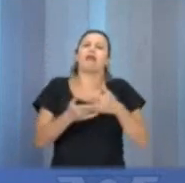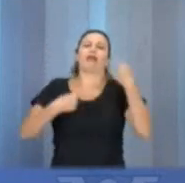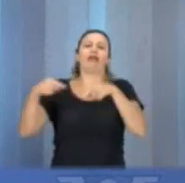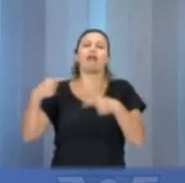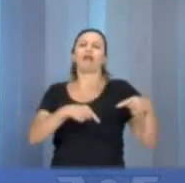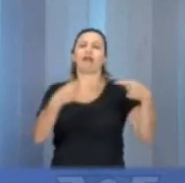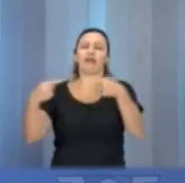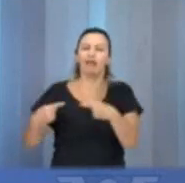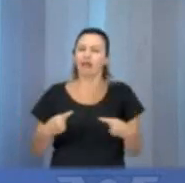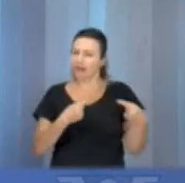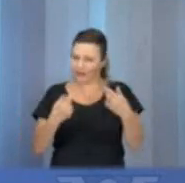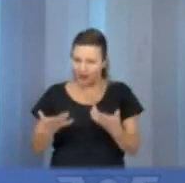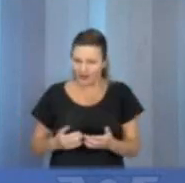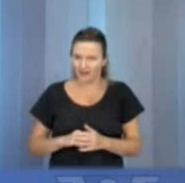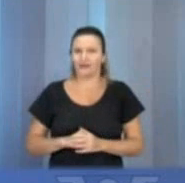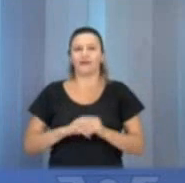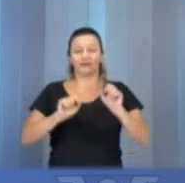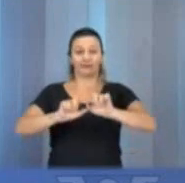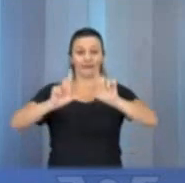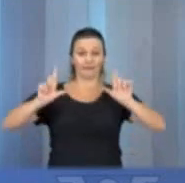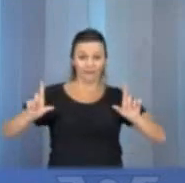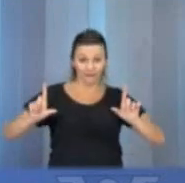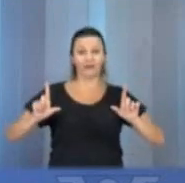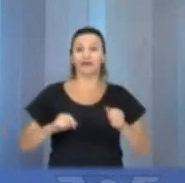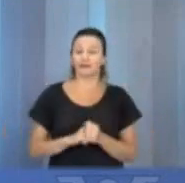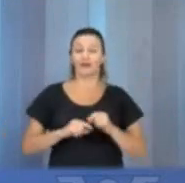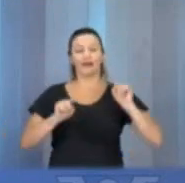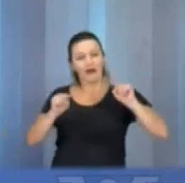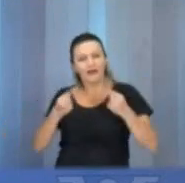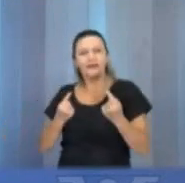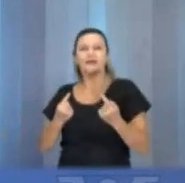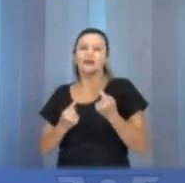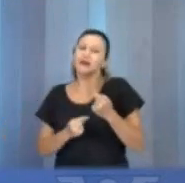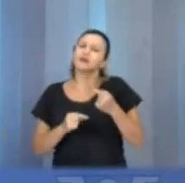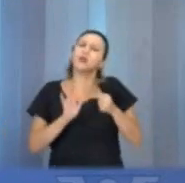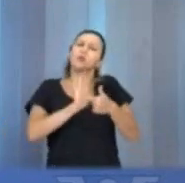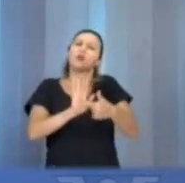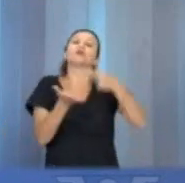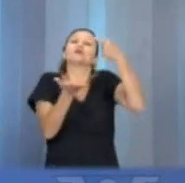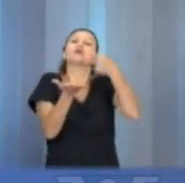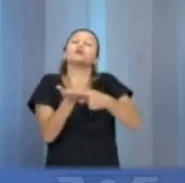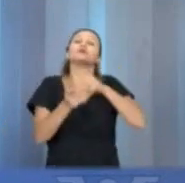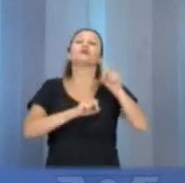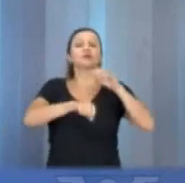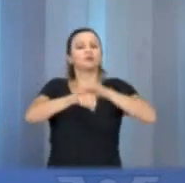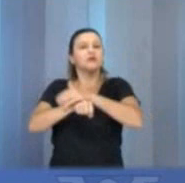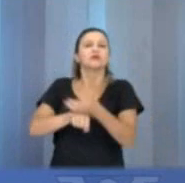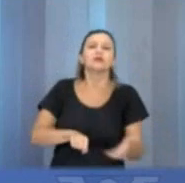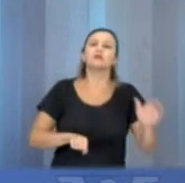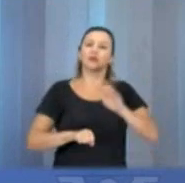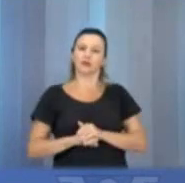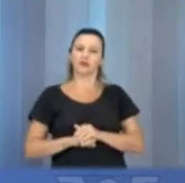decidir levá-los ao ar, mesmo correndo o risco de serem injustamente atacadas, mostra o seu compromisso com a democracia. Os